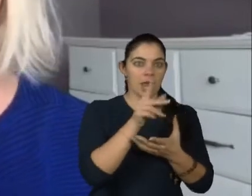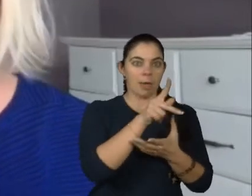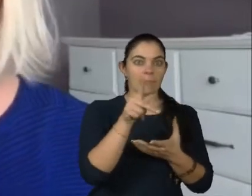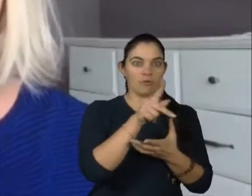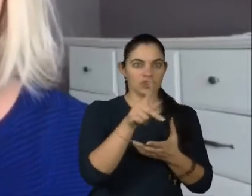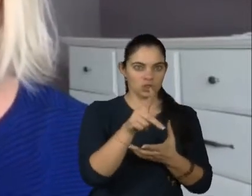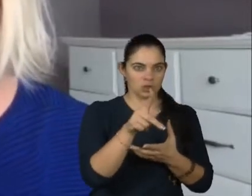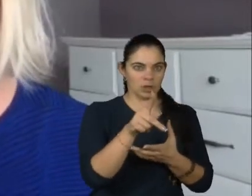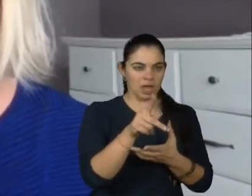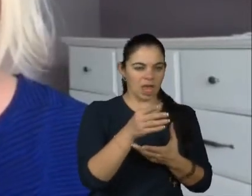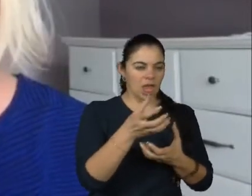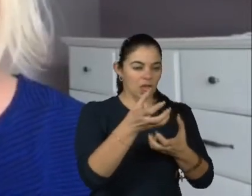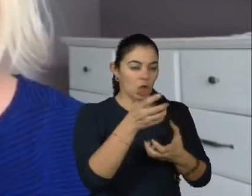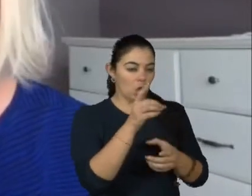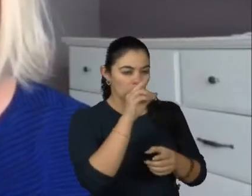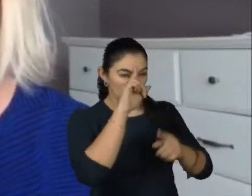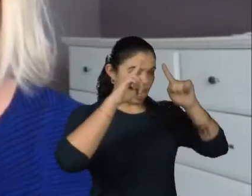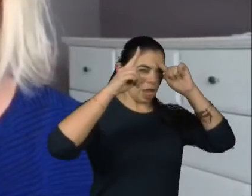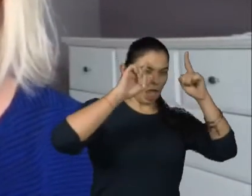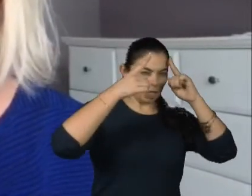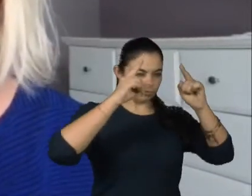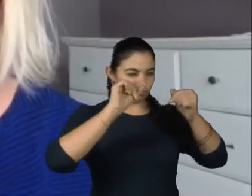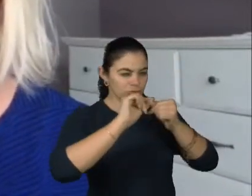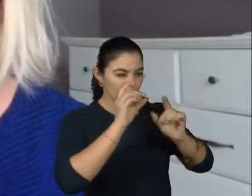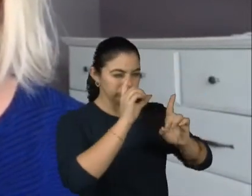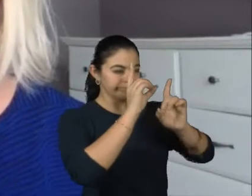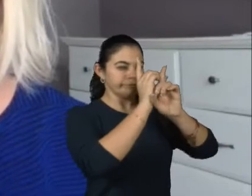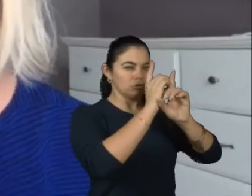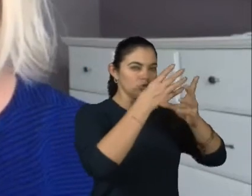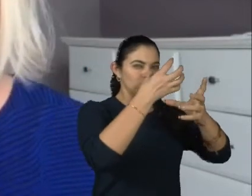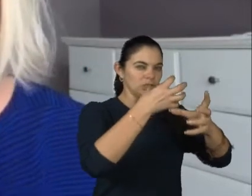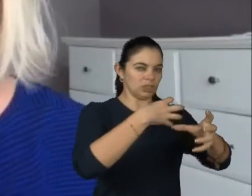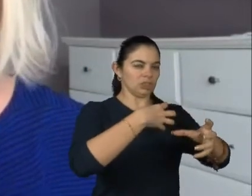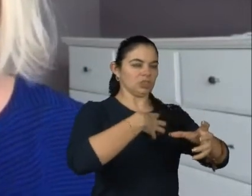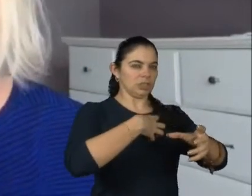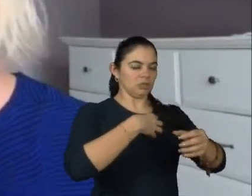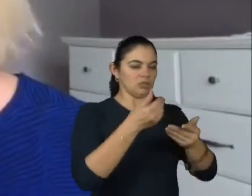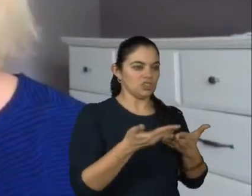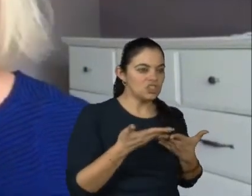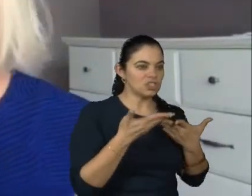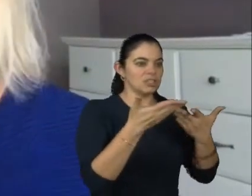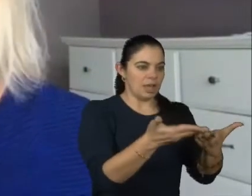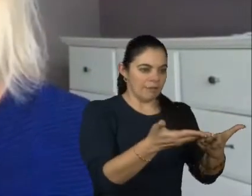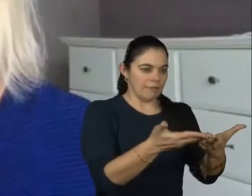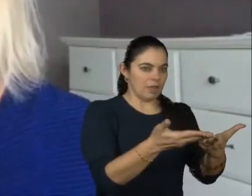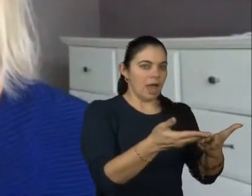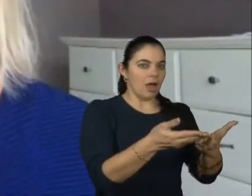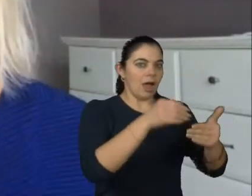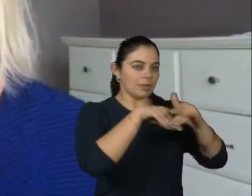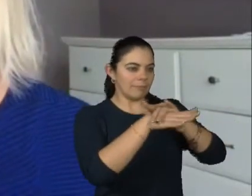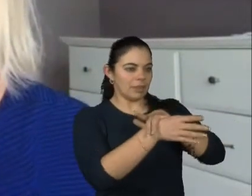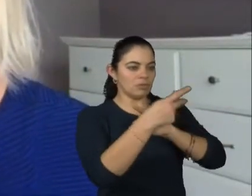encontre formas criativas de tratar a questão do seu filho diretamente ligado à condição